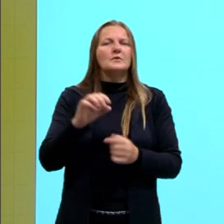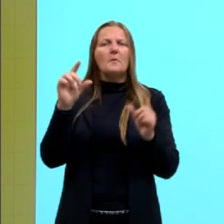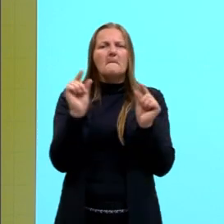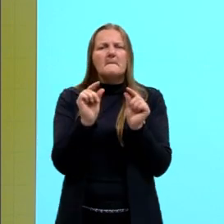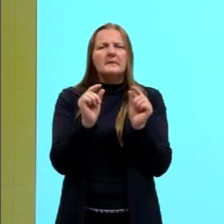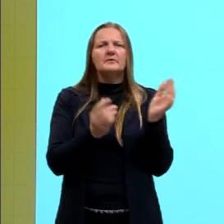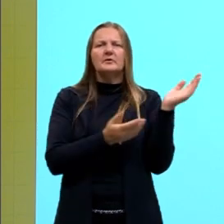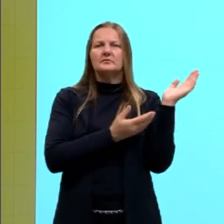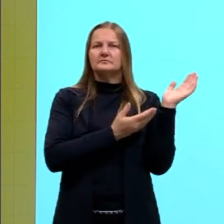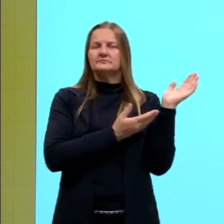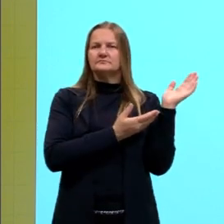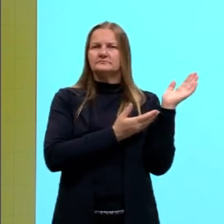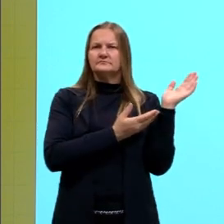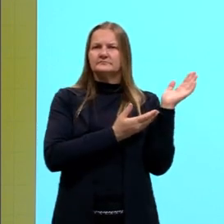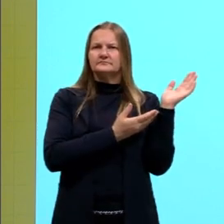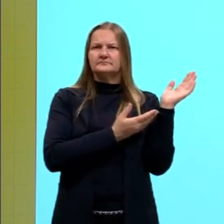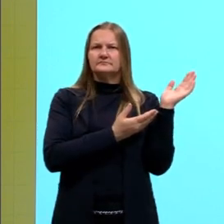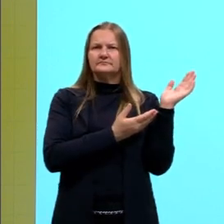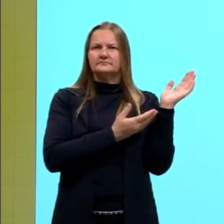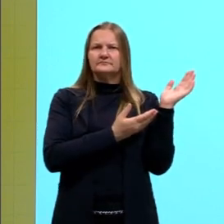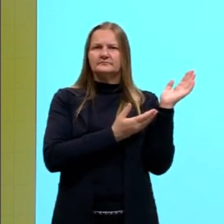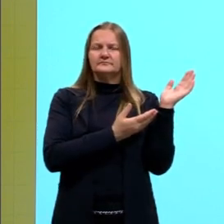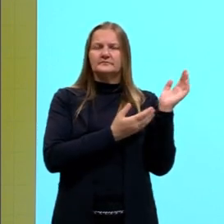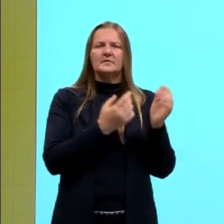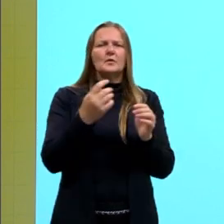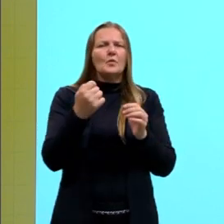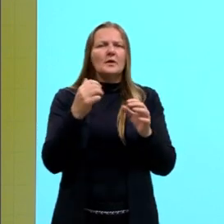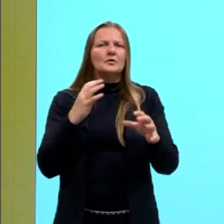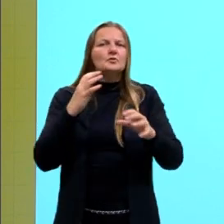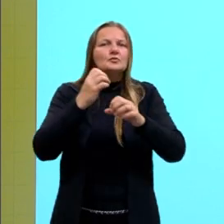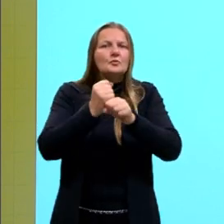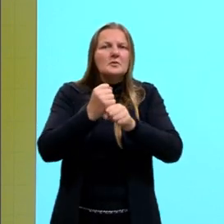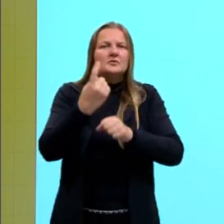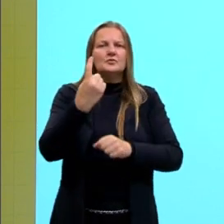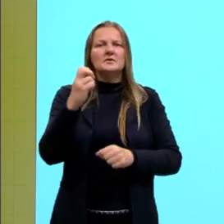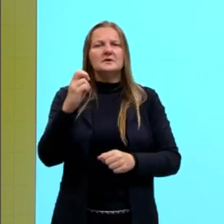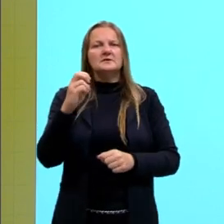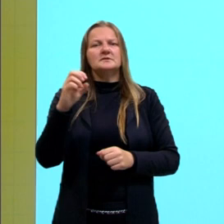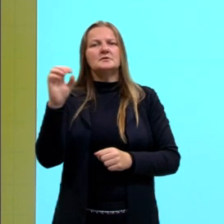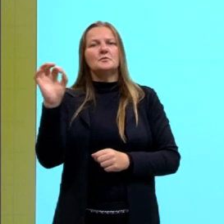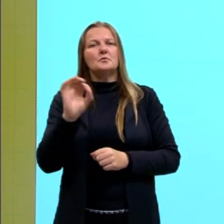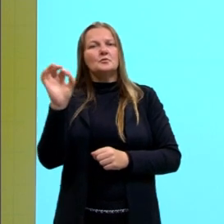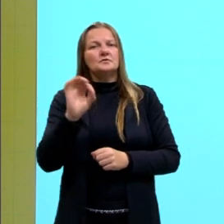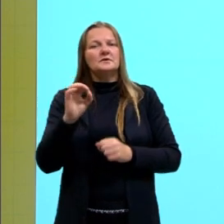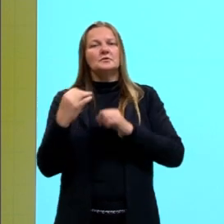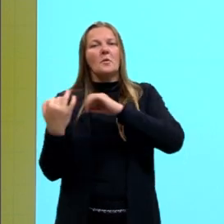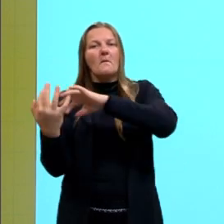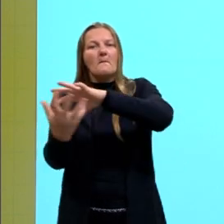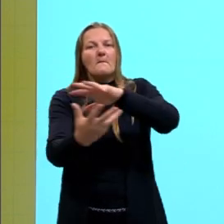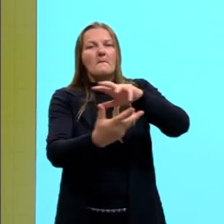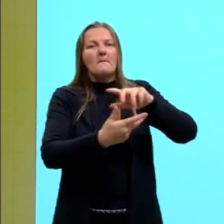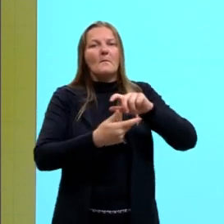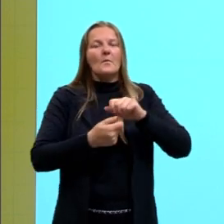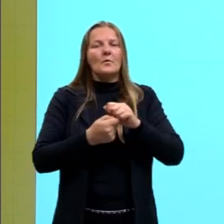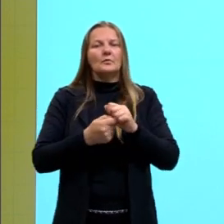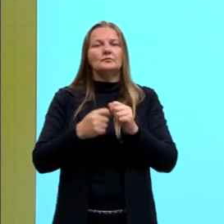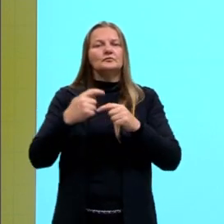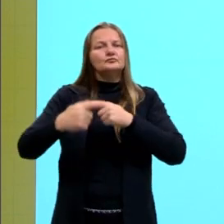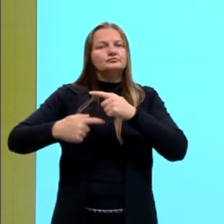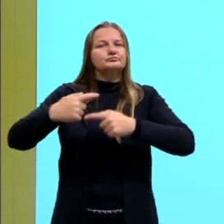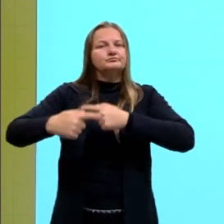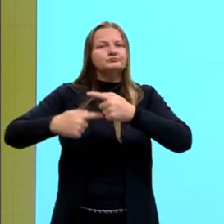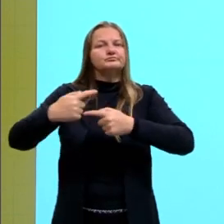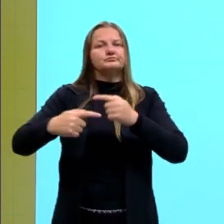dois, dá, não dá 15% aí, da matriz mundial, né, gerando essa energia que a gente